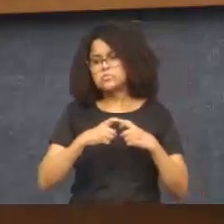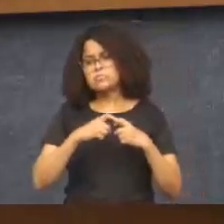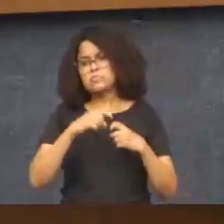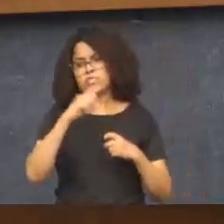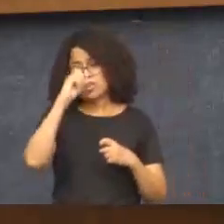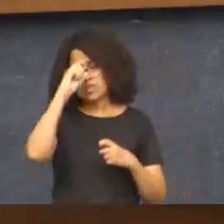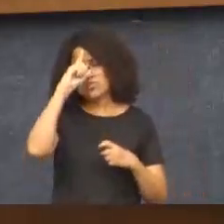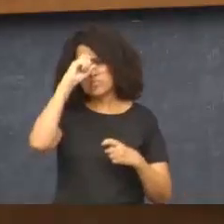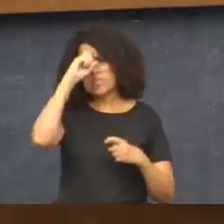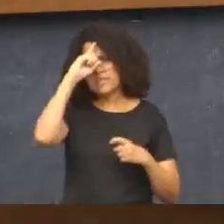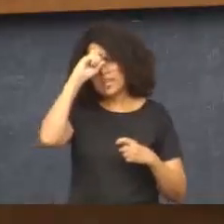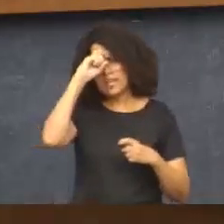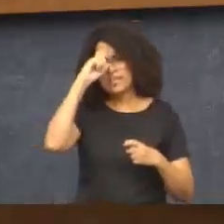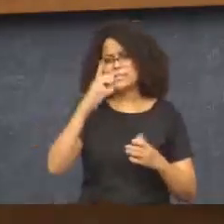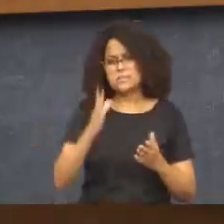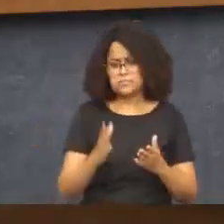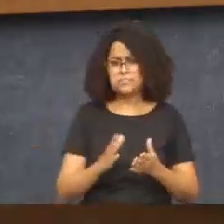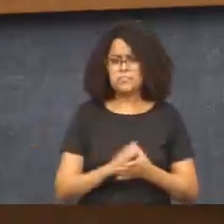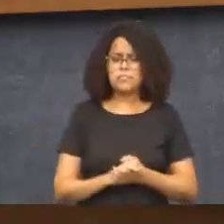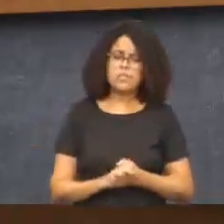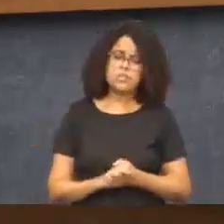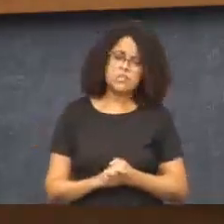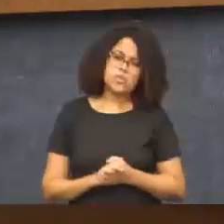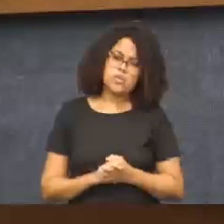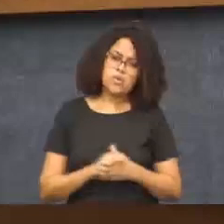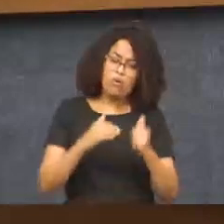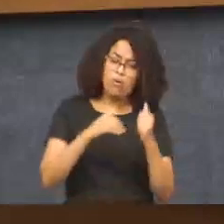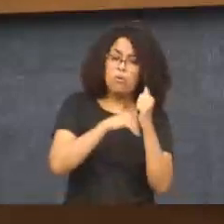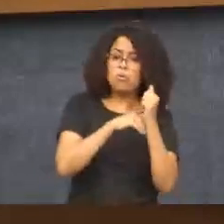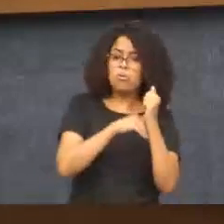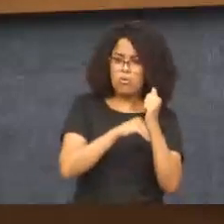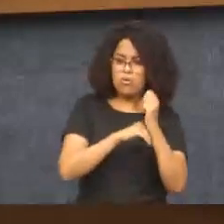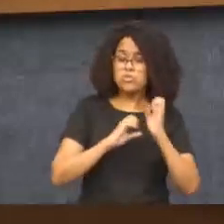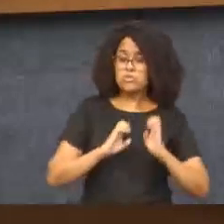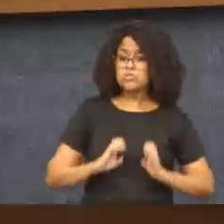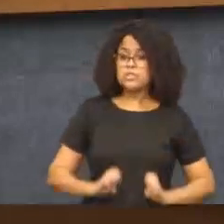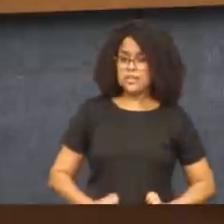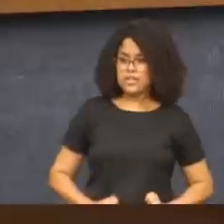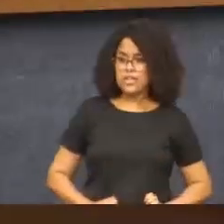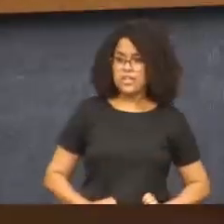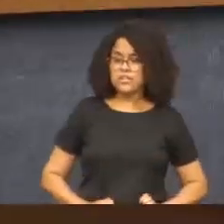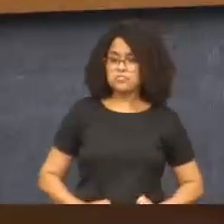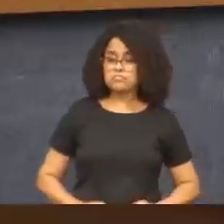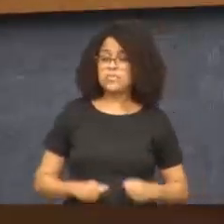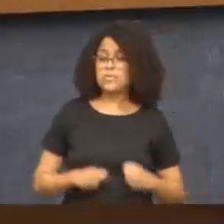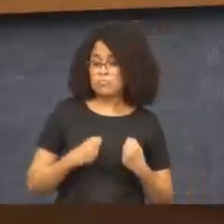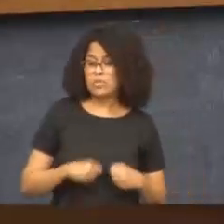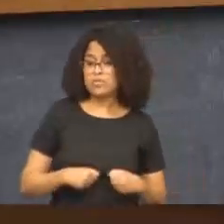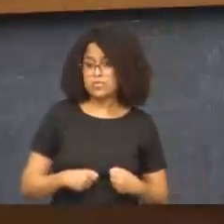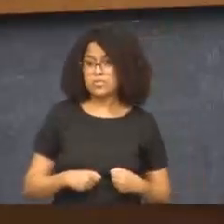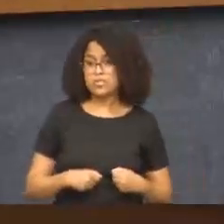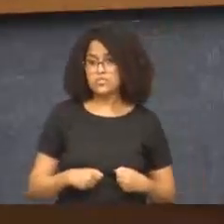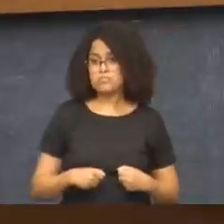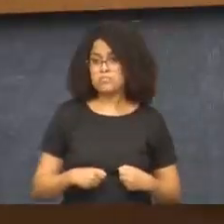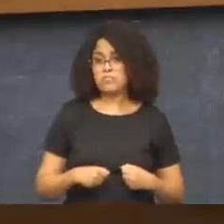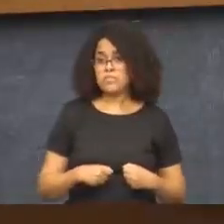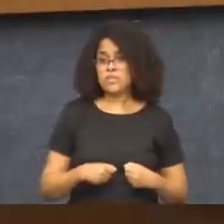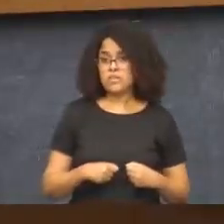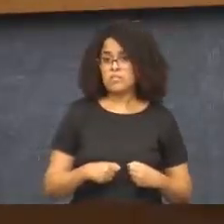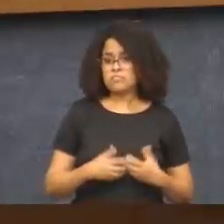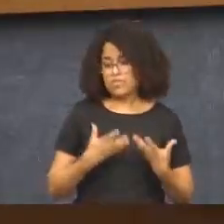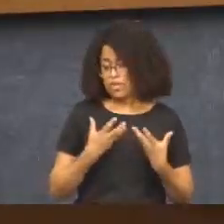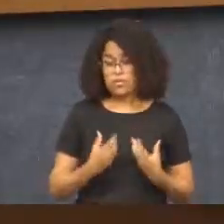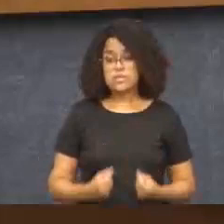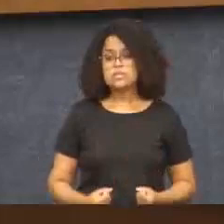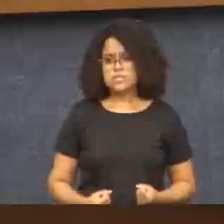Porque o Código de Ética Médica, ele permite que o médico ou a médica recuse de fazer um procedimento que é